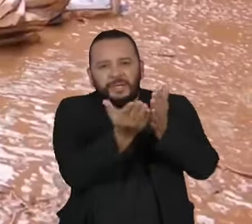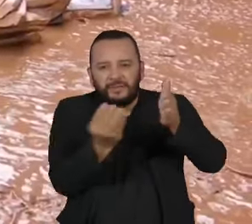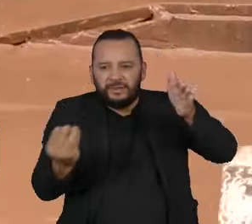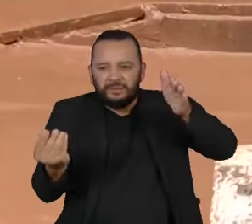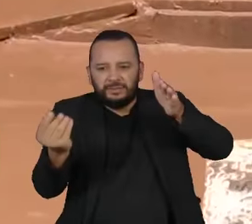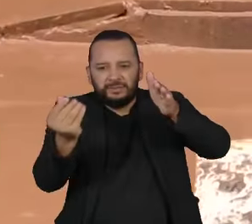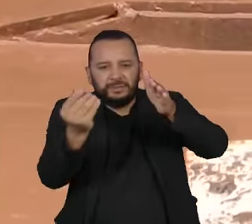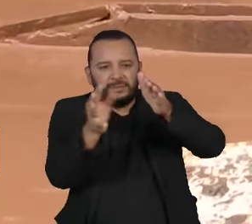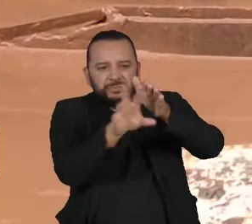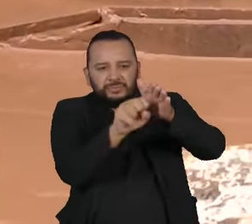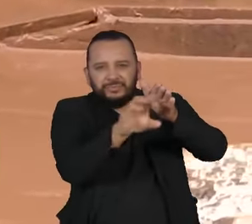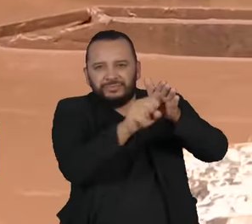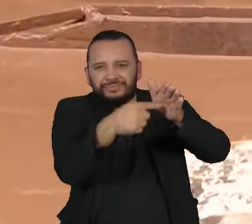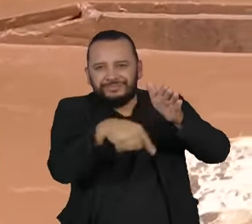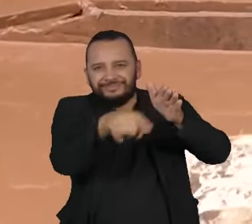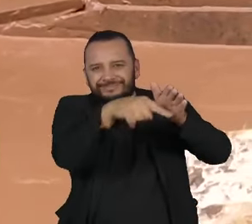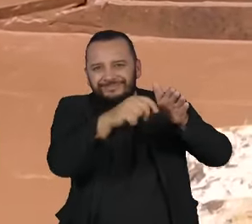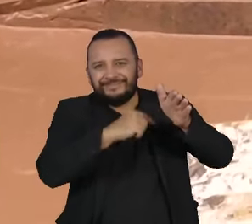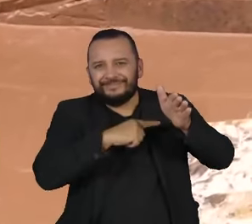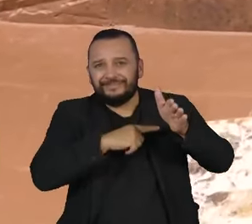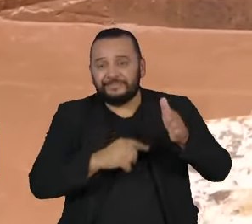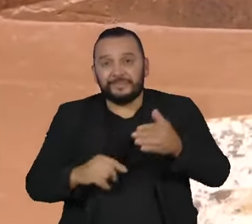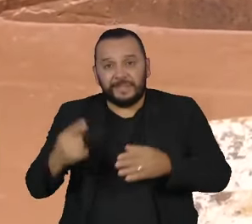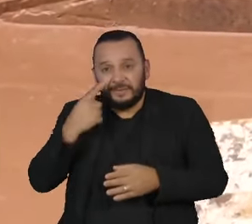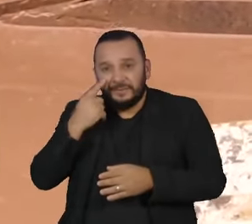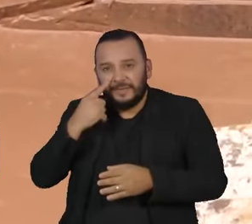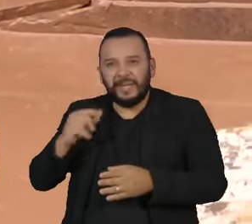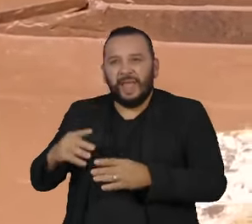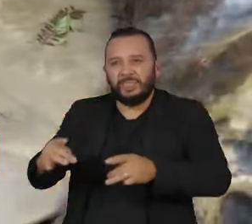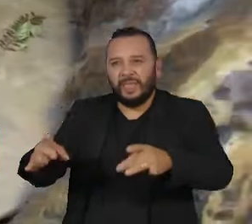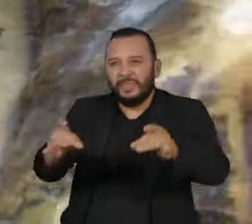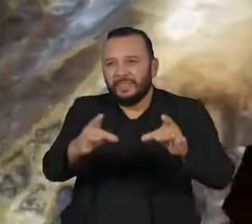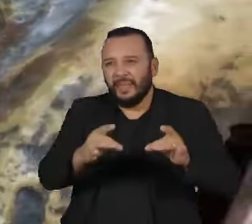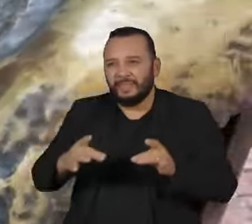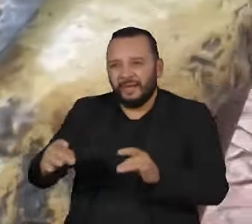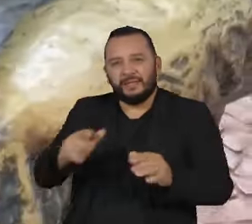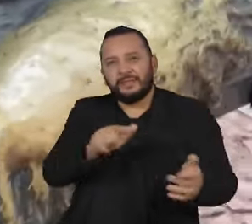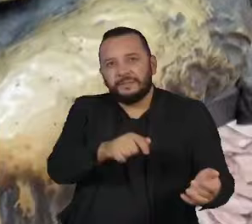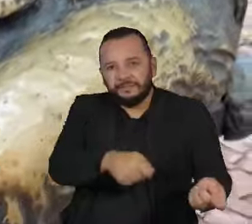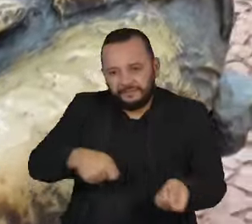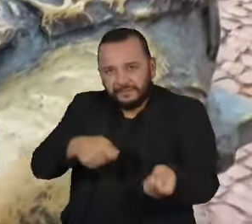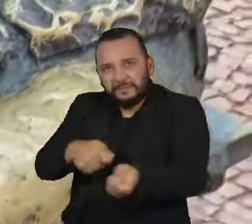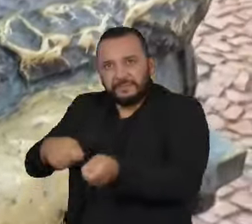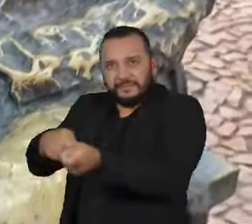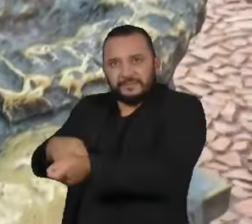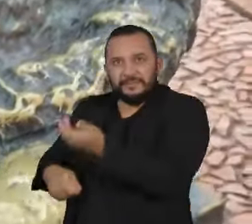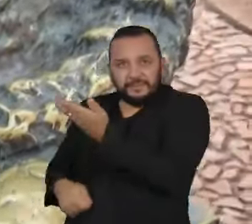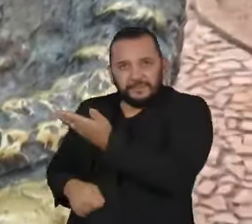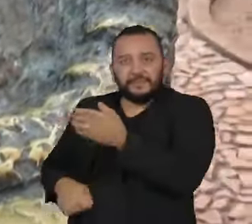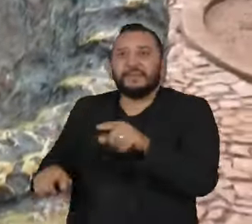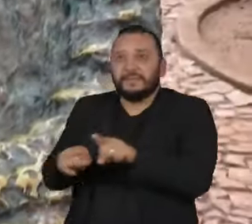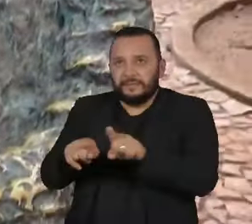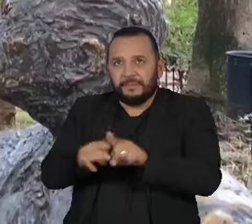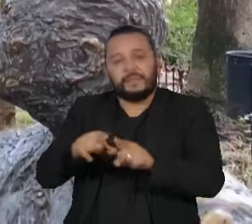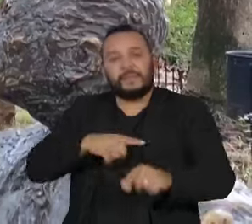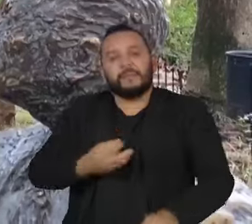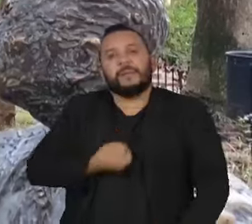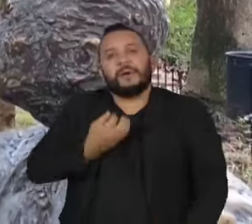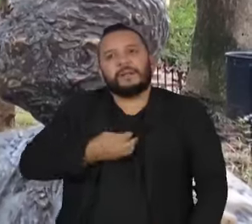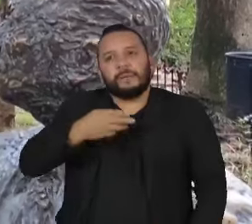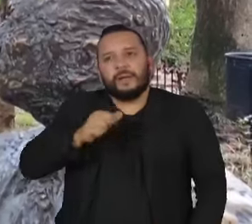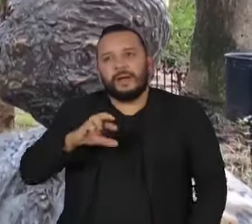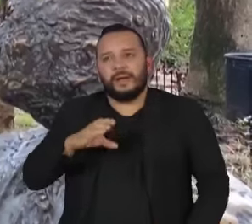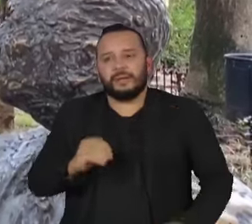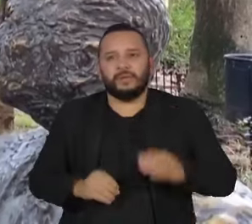passar para os livros. No centro da capital gaúcha, a lama começa a ser removida. Até de um monumento aos poetas Mário Quintana e Carlos Drummond de